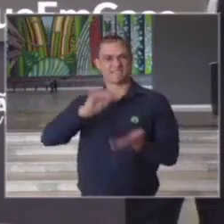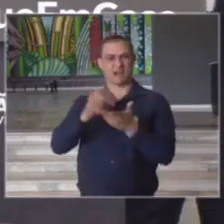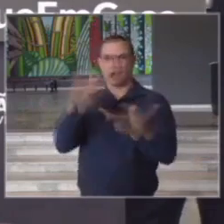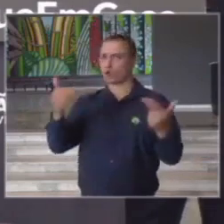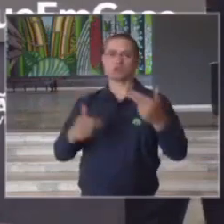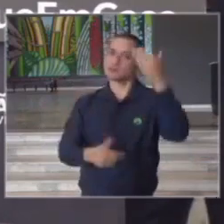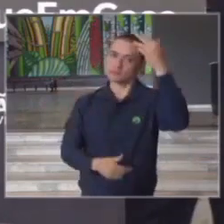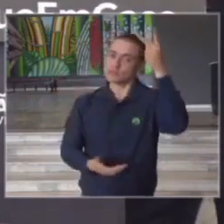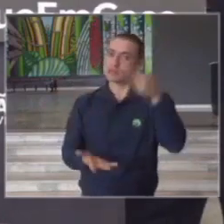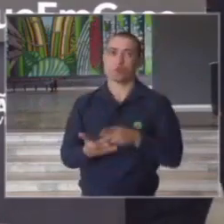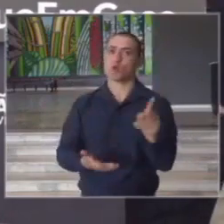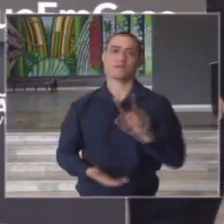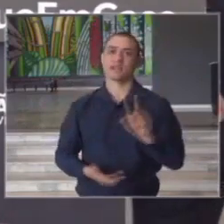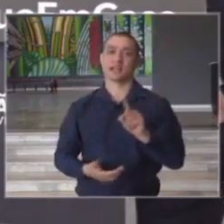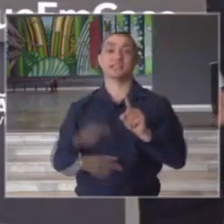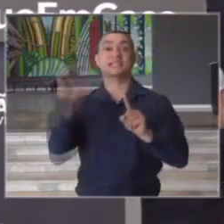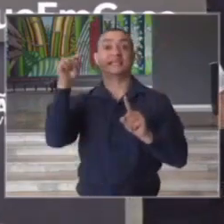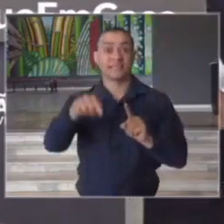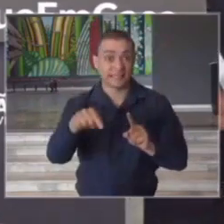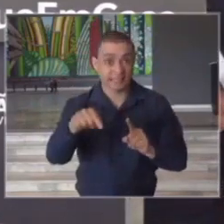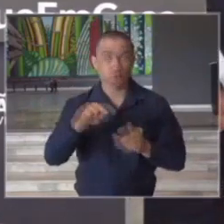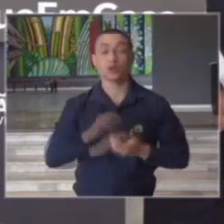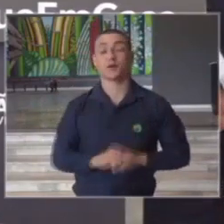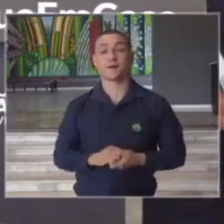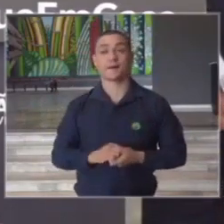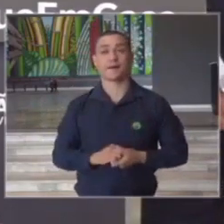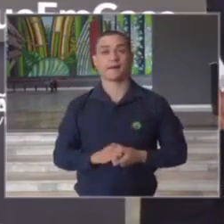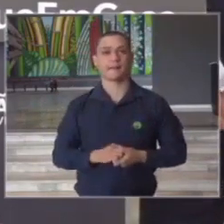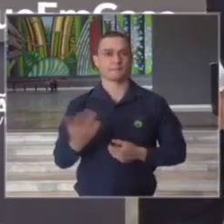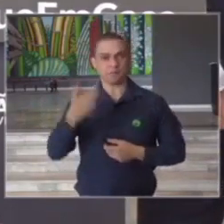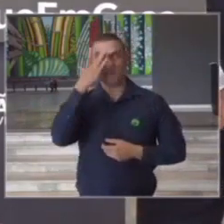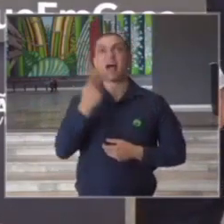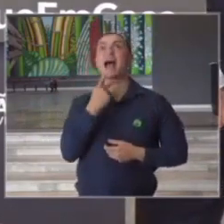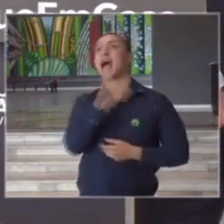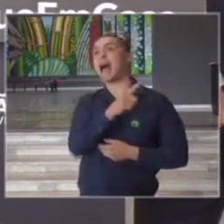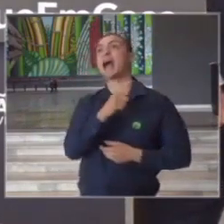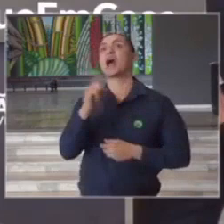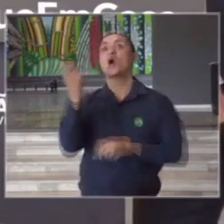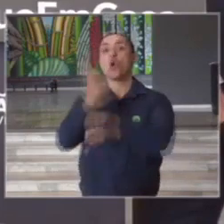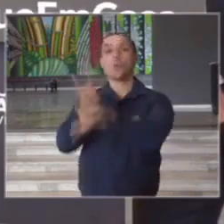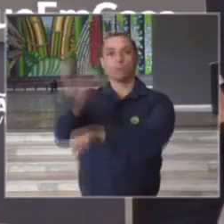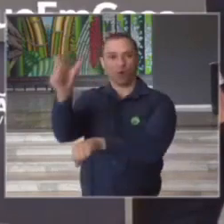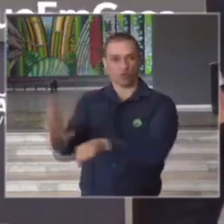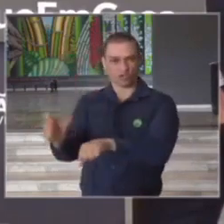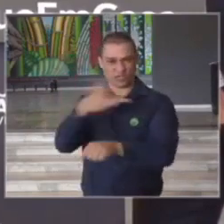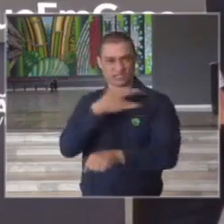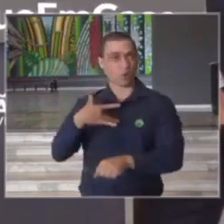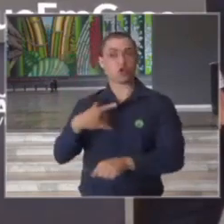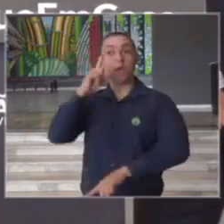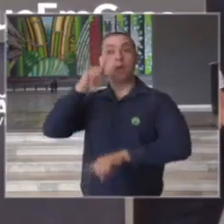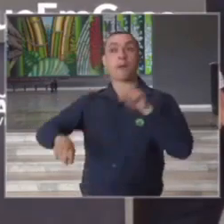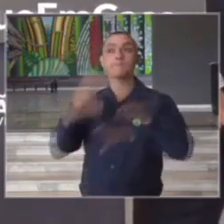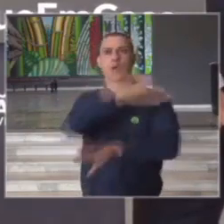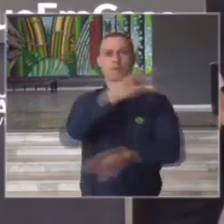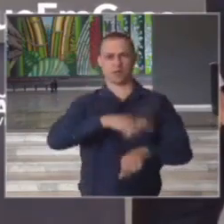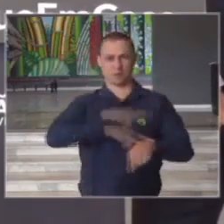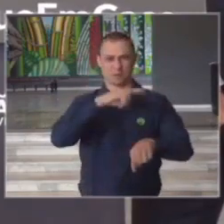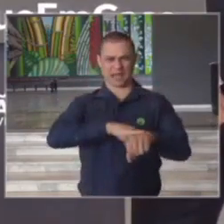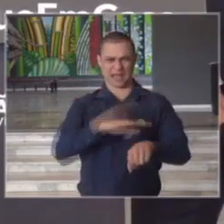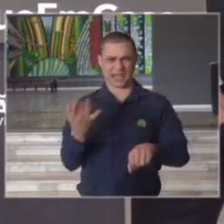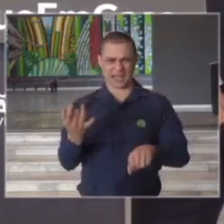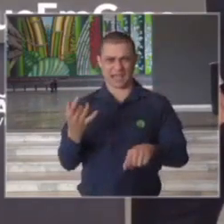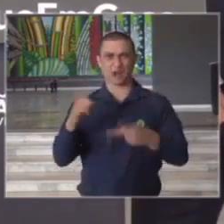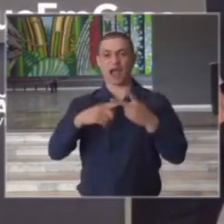para os funcionários essa coisa de afirmar que os profissionais de saúde são impedidos de ir ao